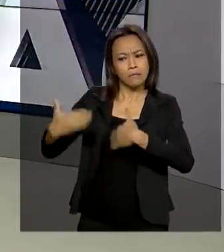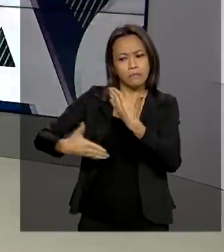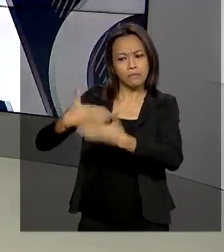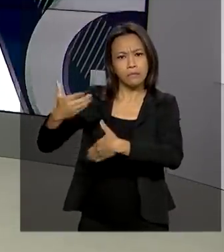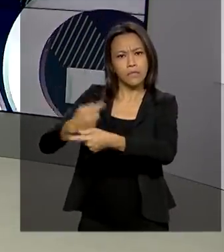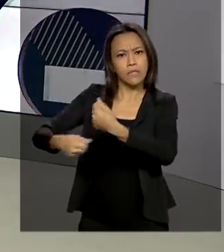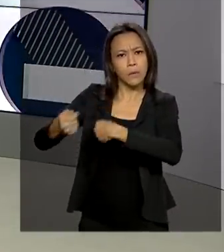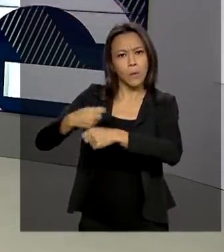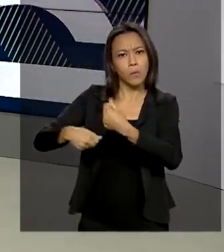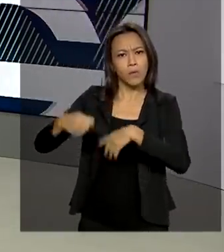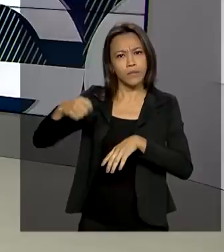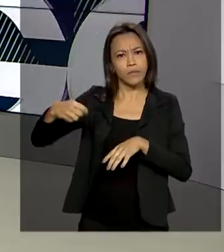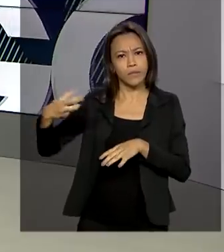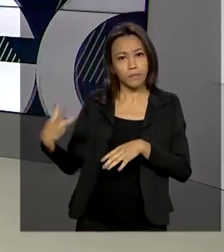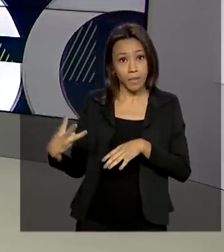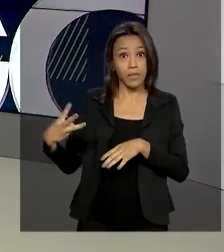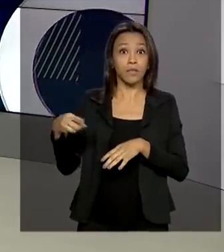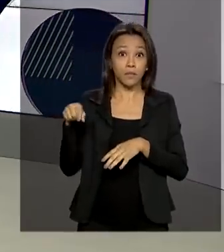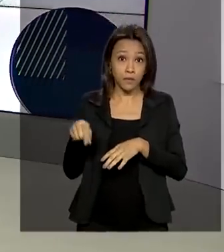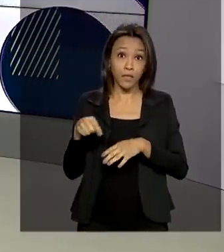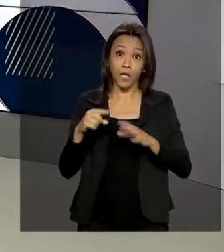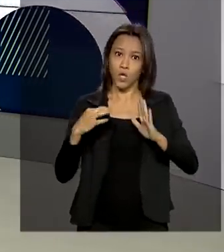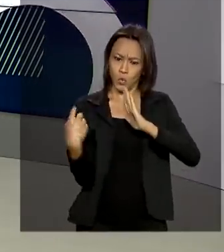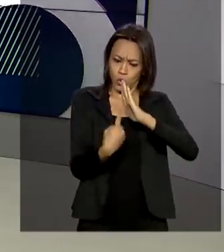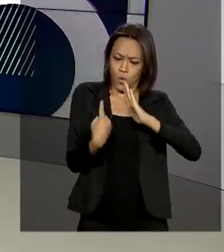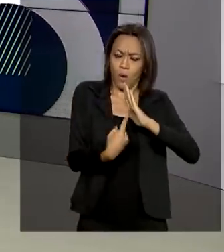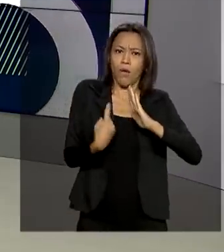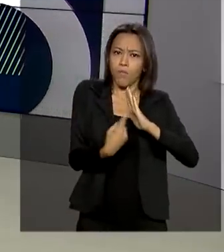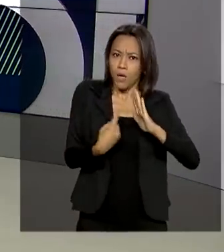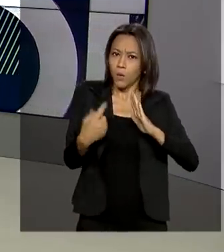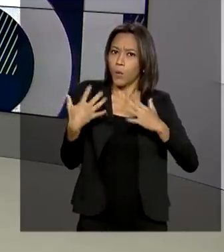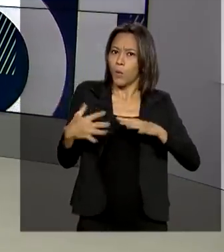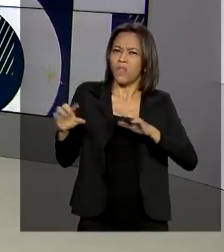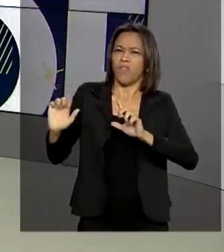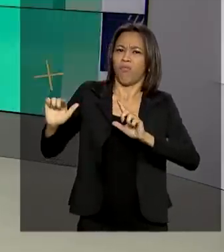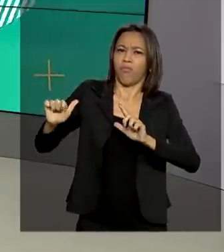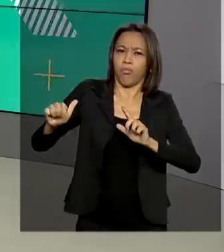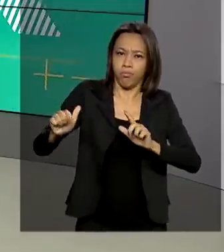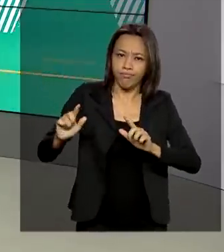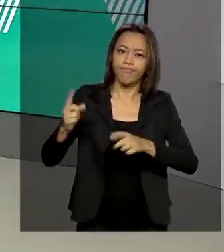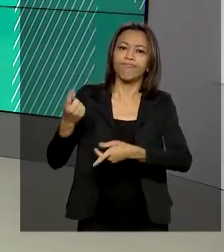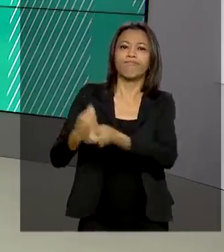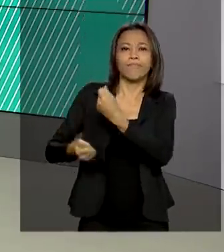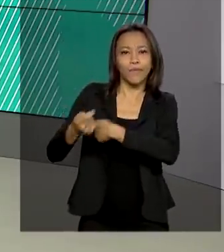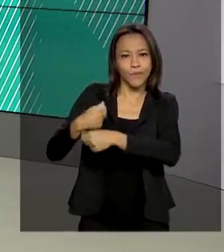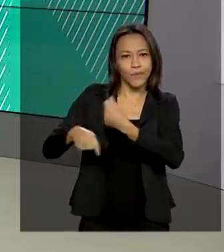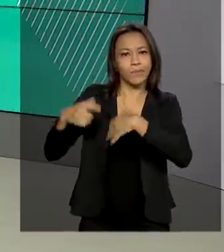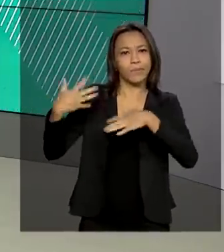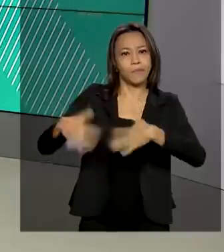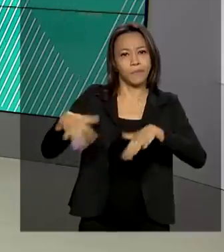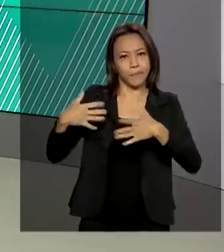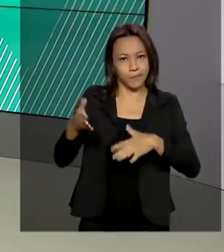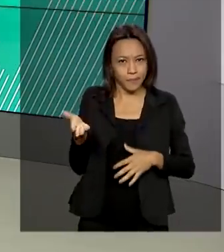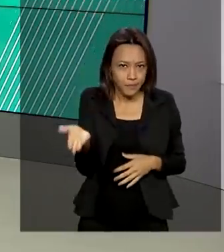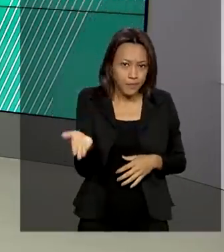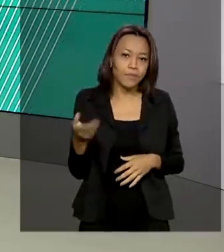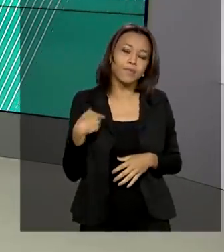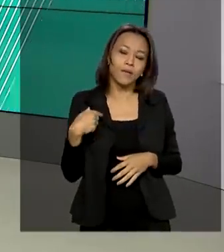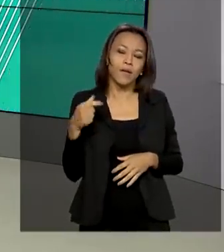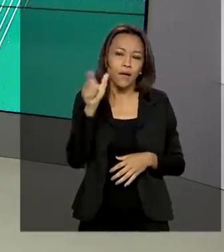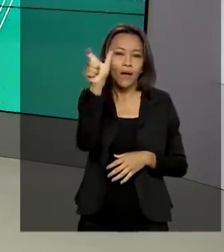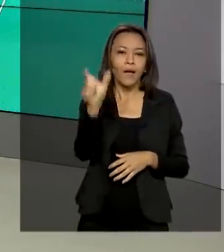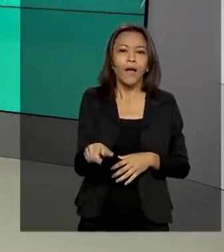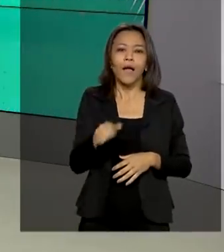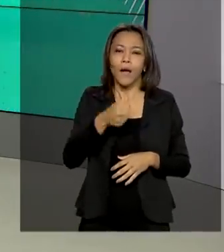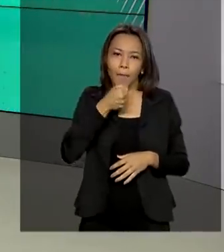segundo trimestre. No auge do isolamento social, houve a maior retração desde o início da série histórica do IBGE. A repórter Cláudia